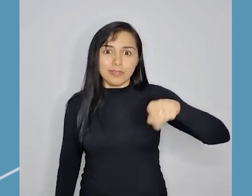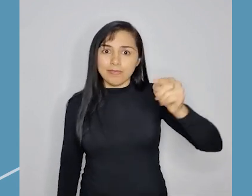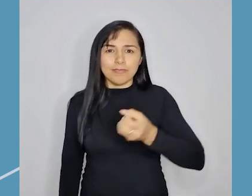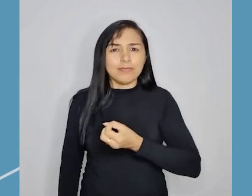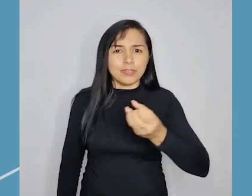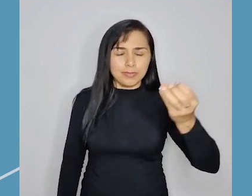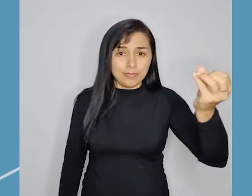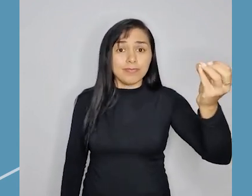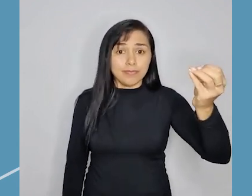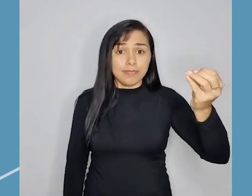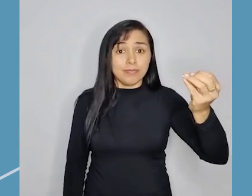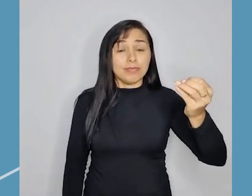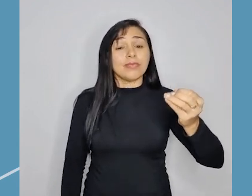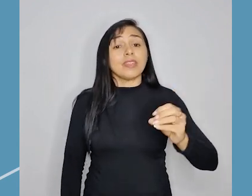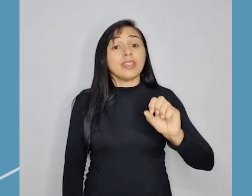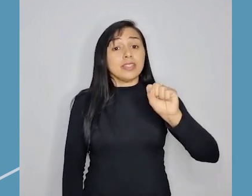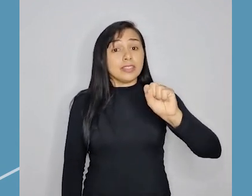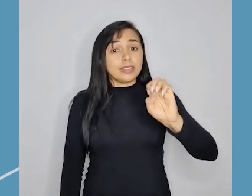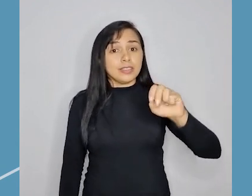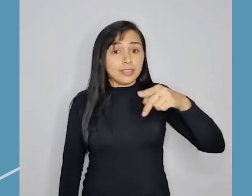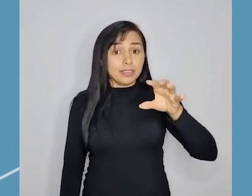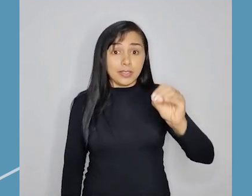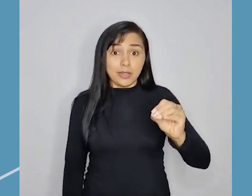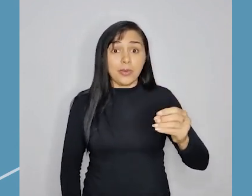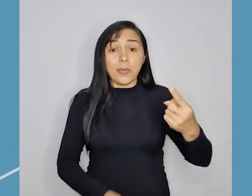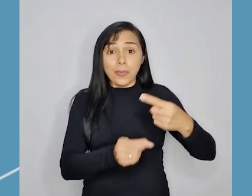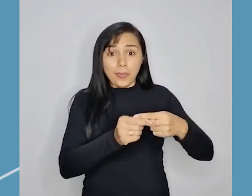senão para o interior do próprio estado.